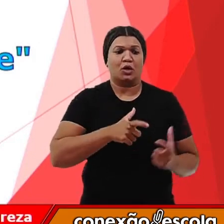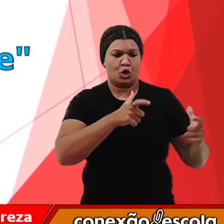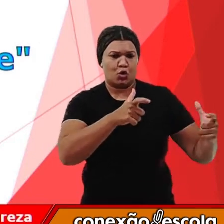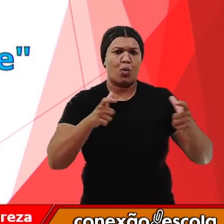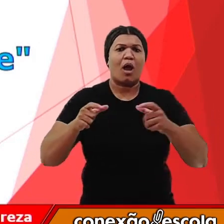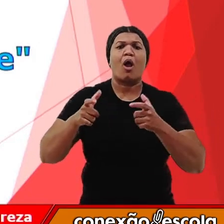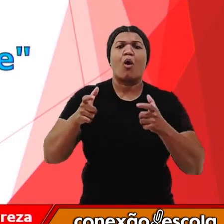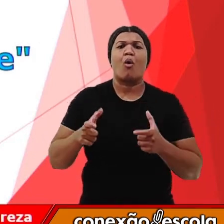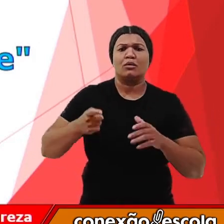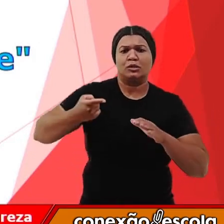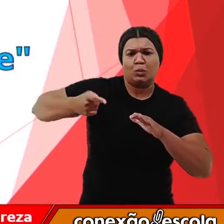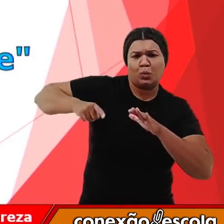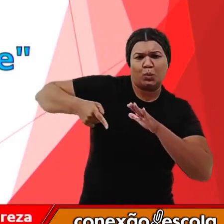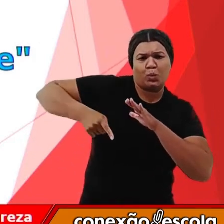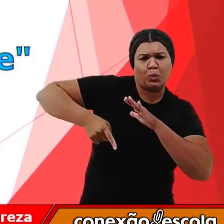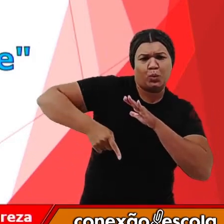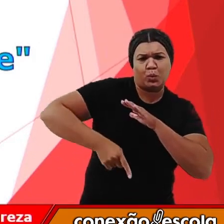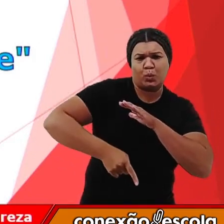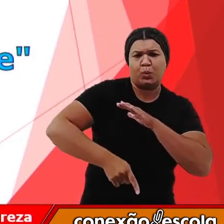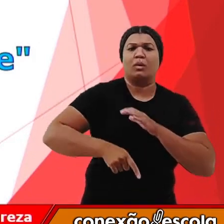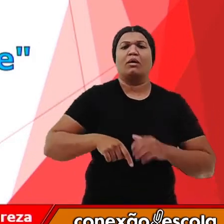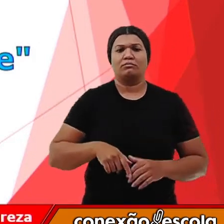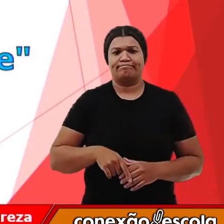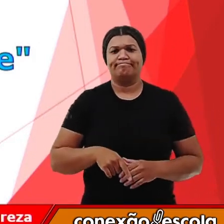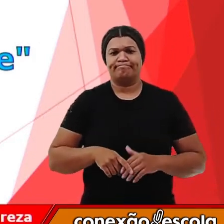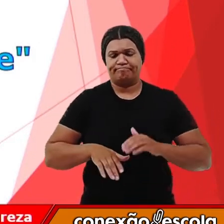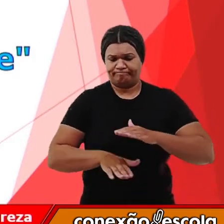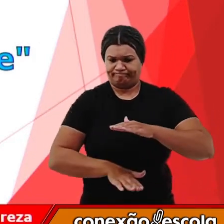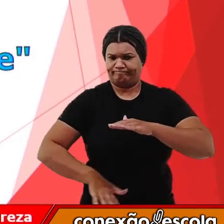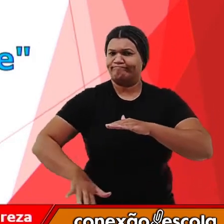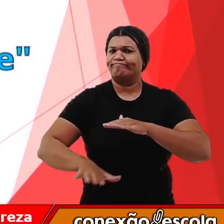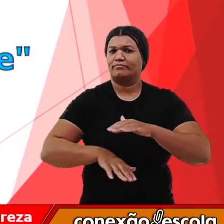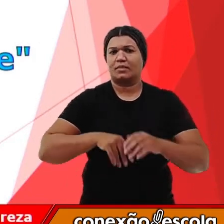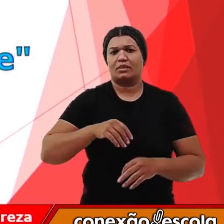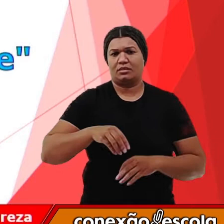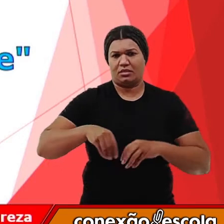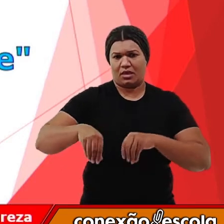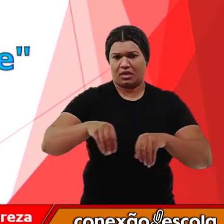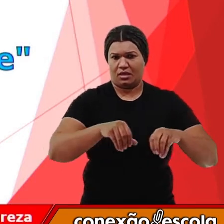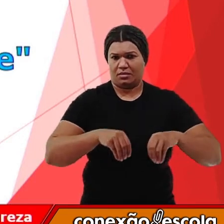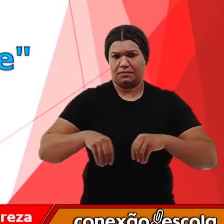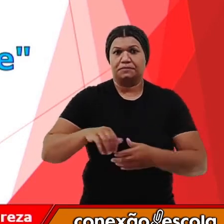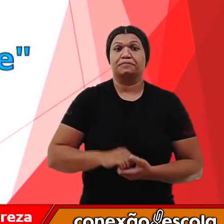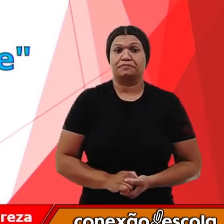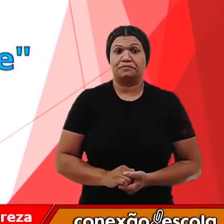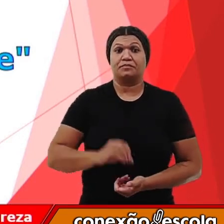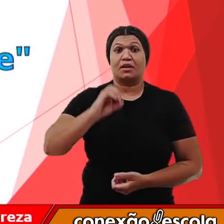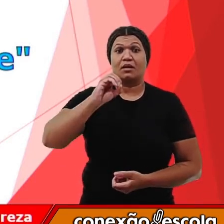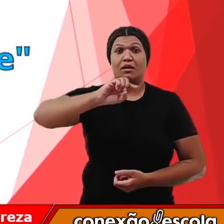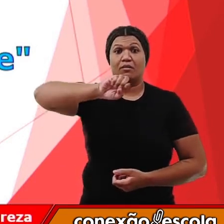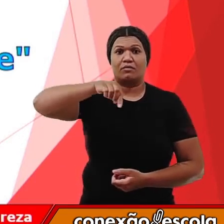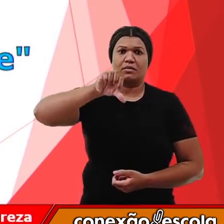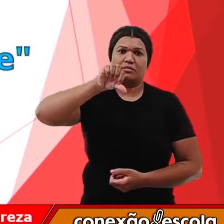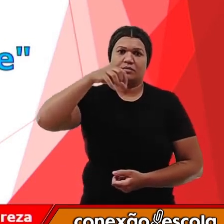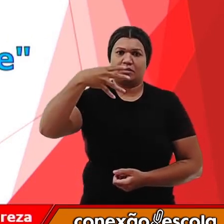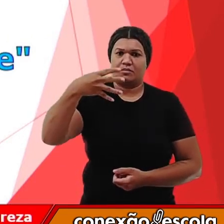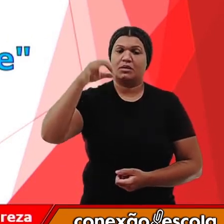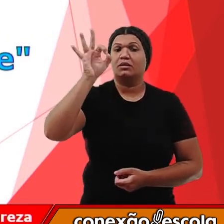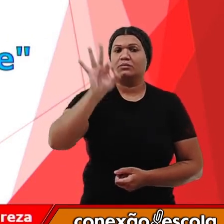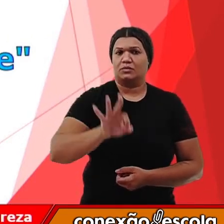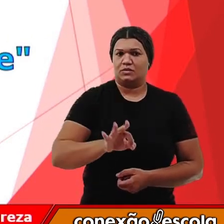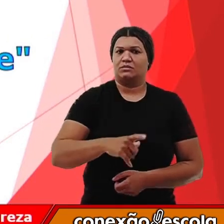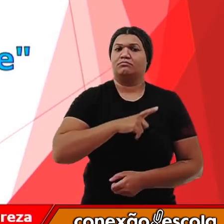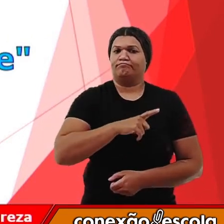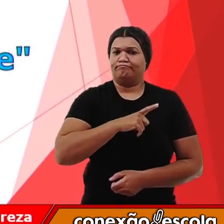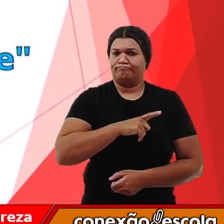subterrâneas, nos lençóis freáticos e nos aquíferos. 0,94%